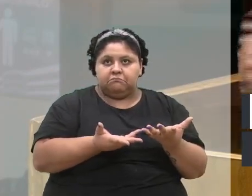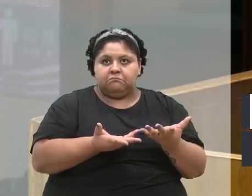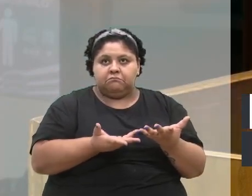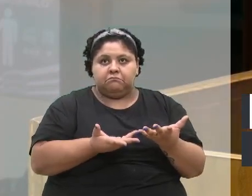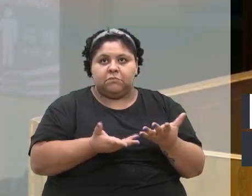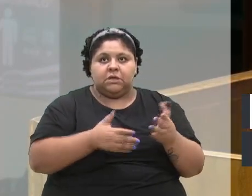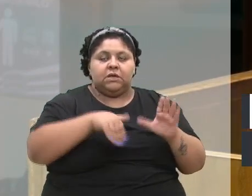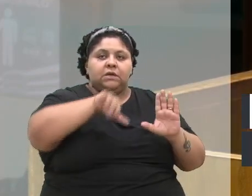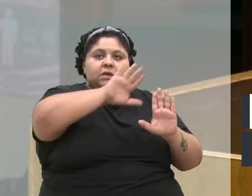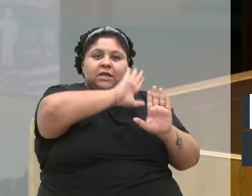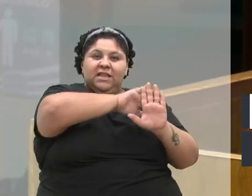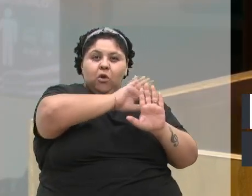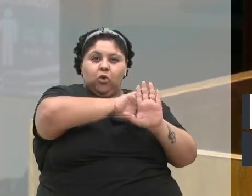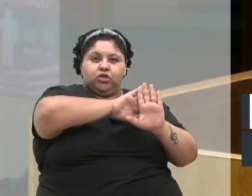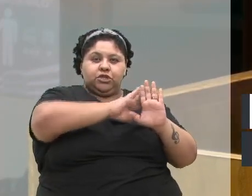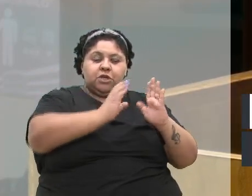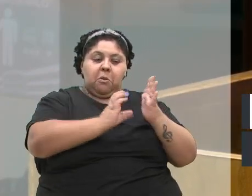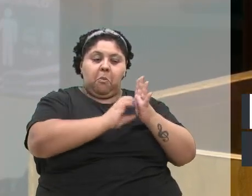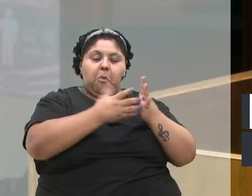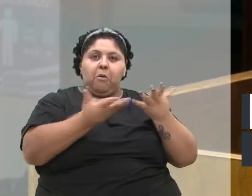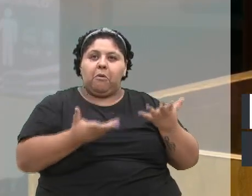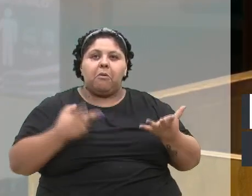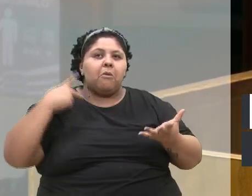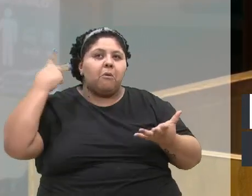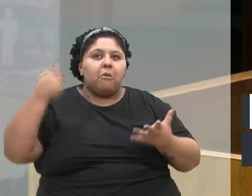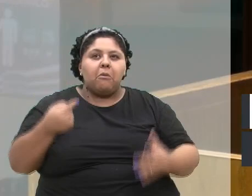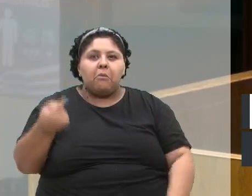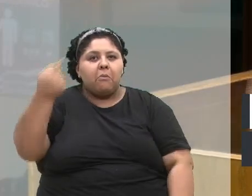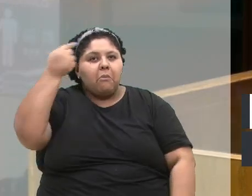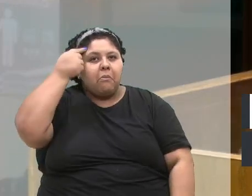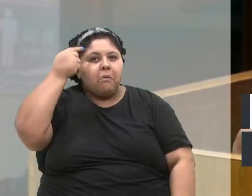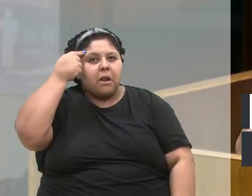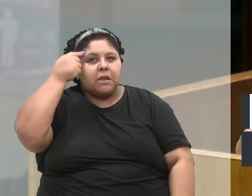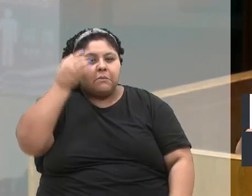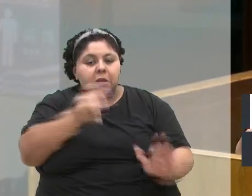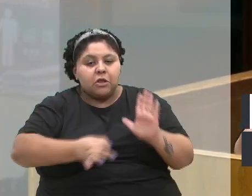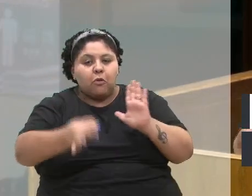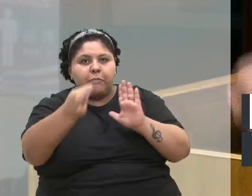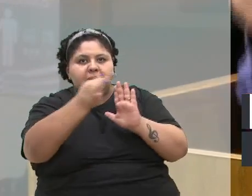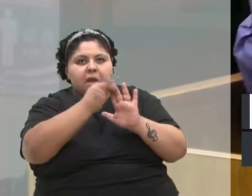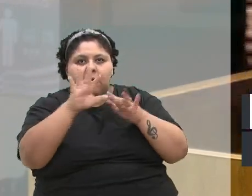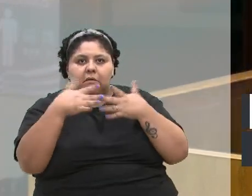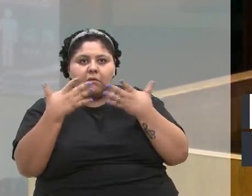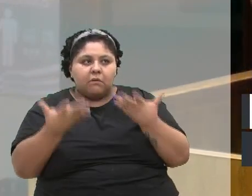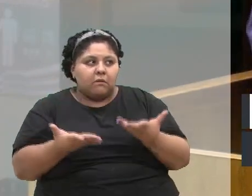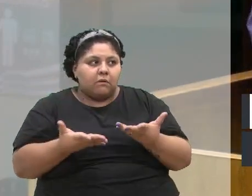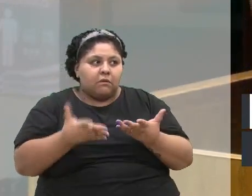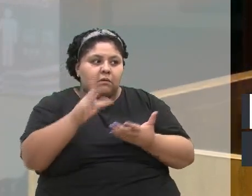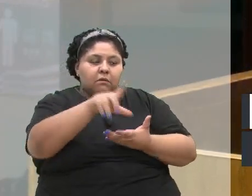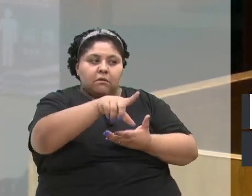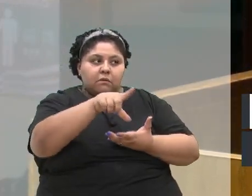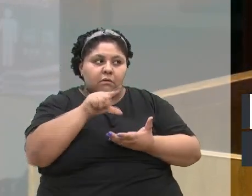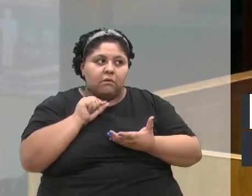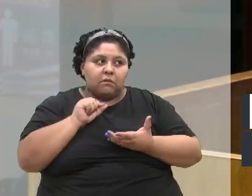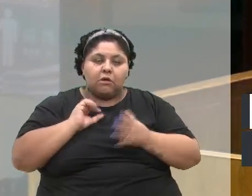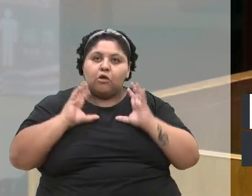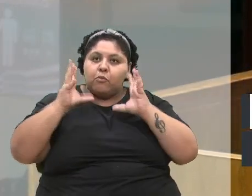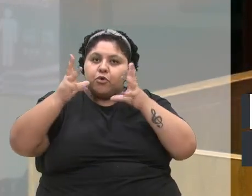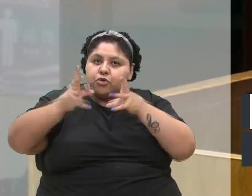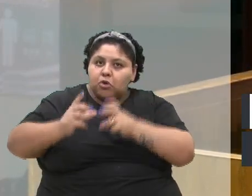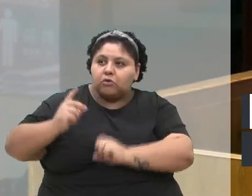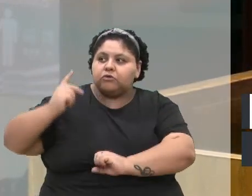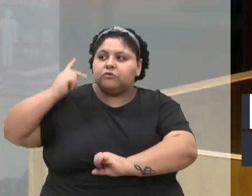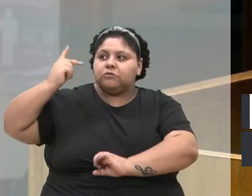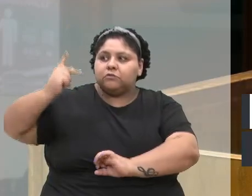ideologia política, independente de pensamento e de posição, decidirmos por unanimidade,